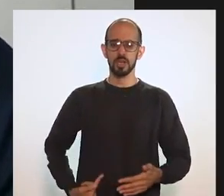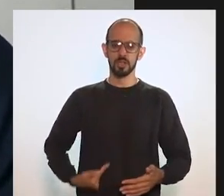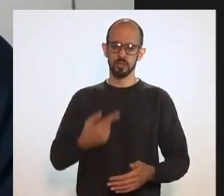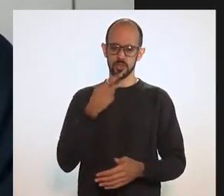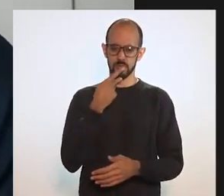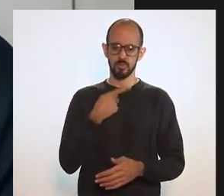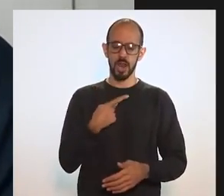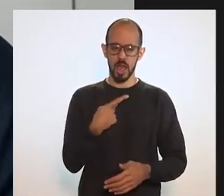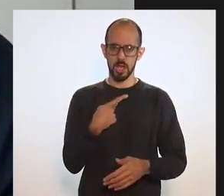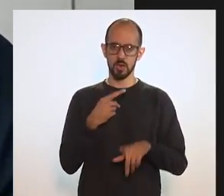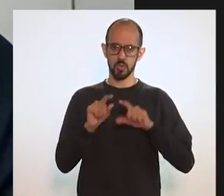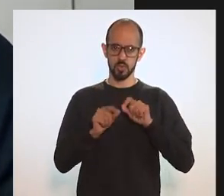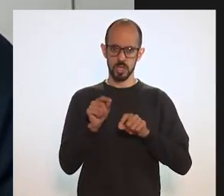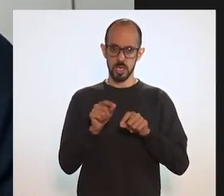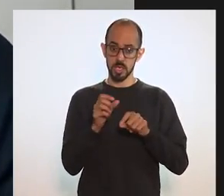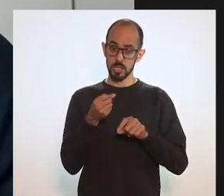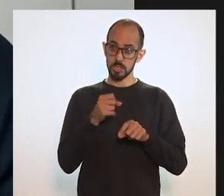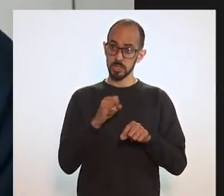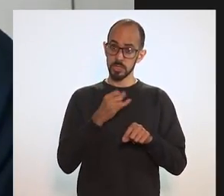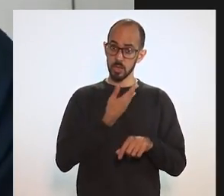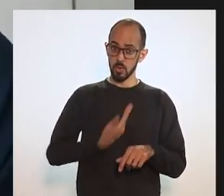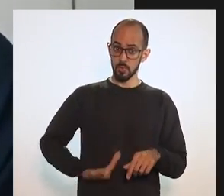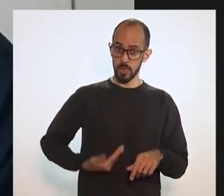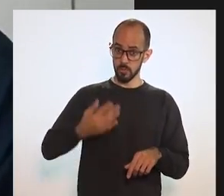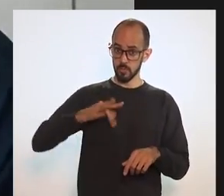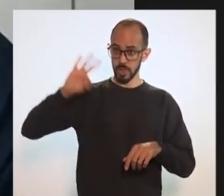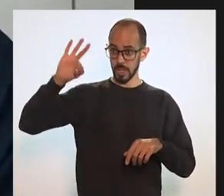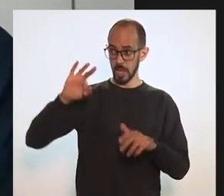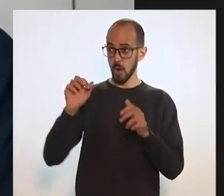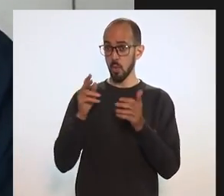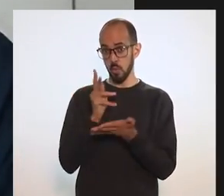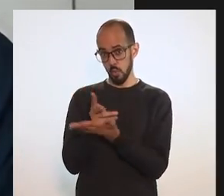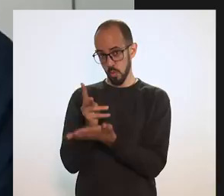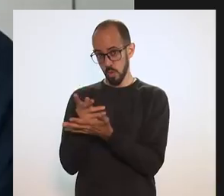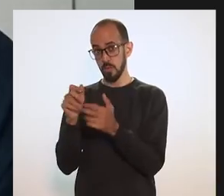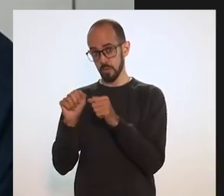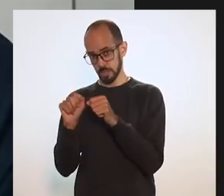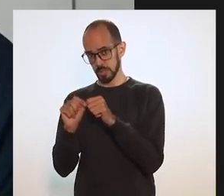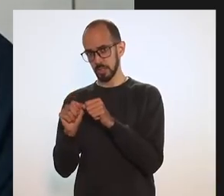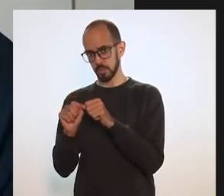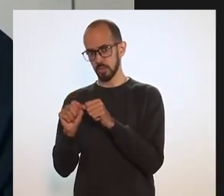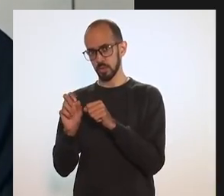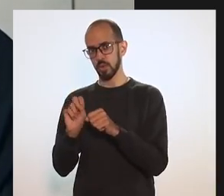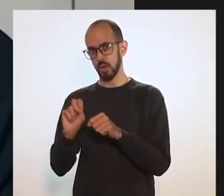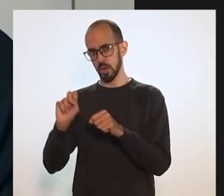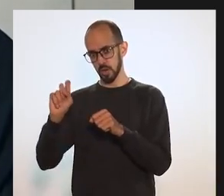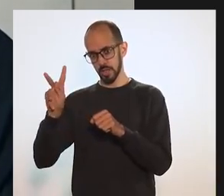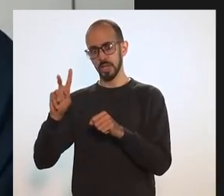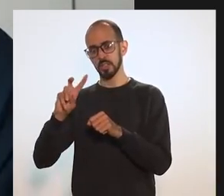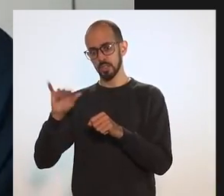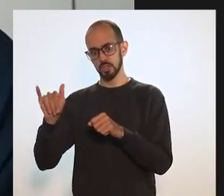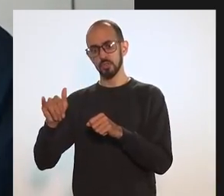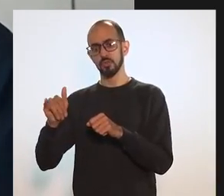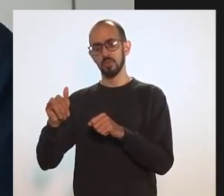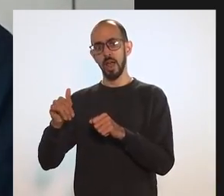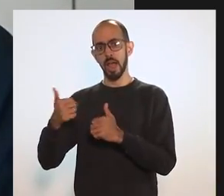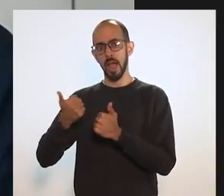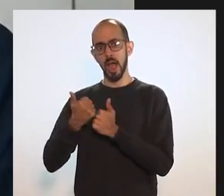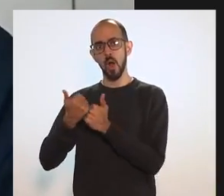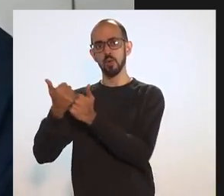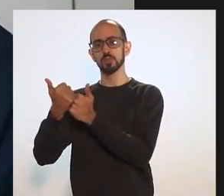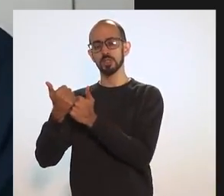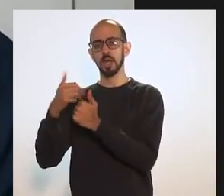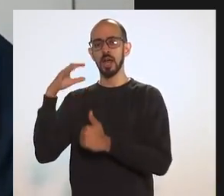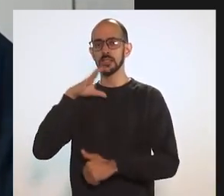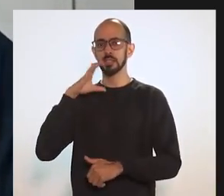colocaram o seguinte quadro. Olha, se o governo federal fizer o que tem feito até agora, a gente já vai ajudar muito a